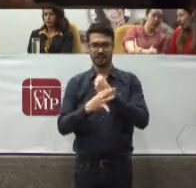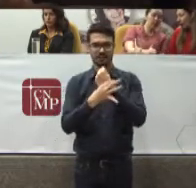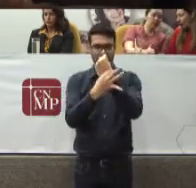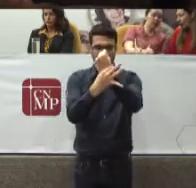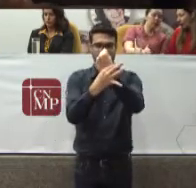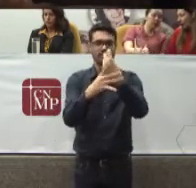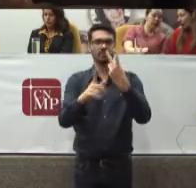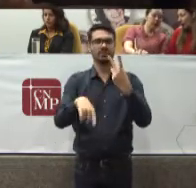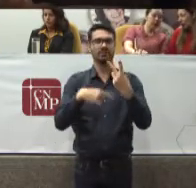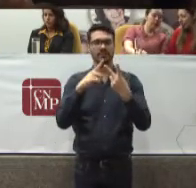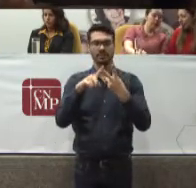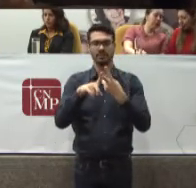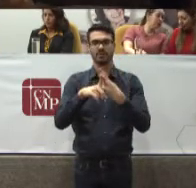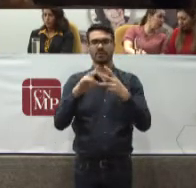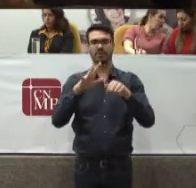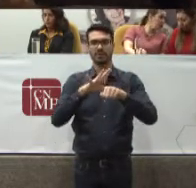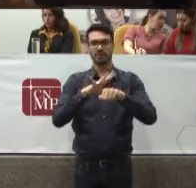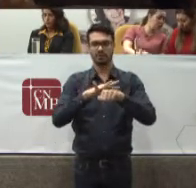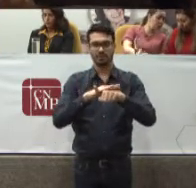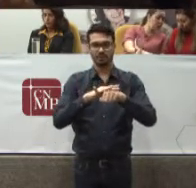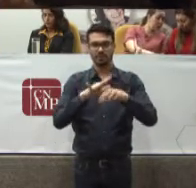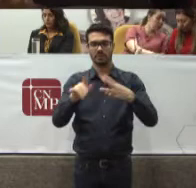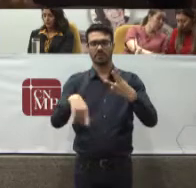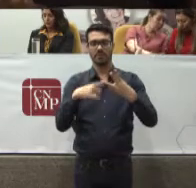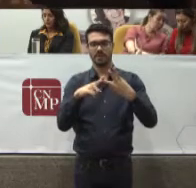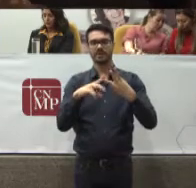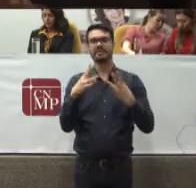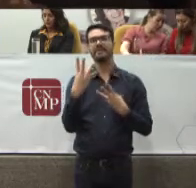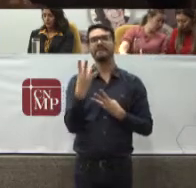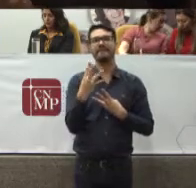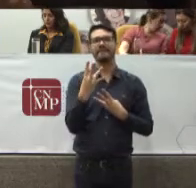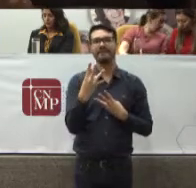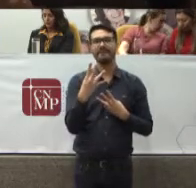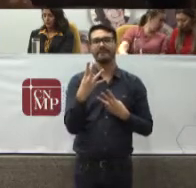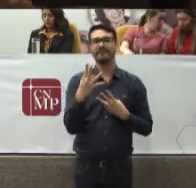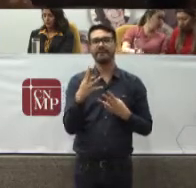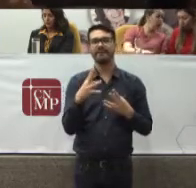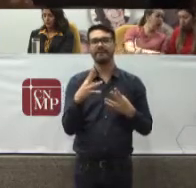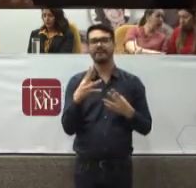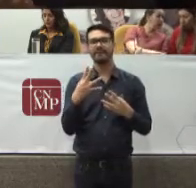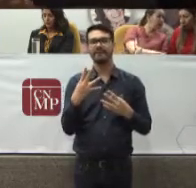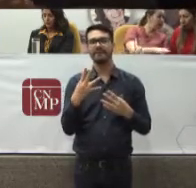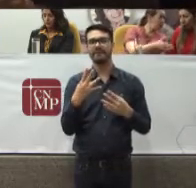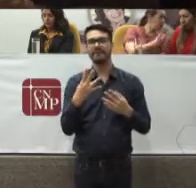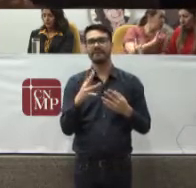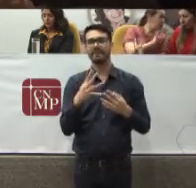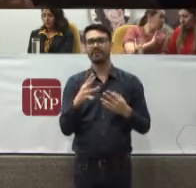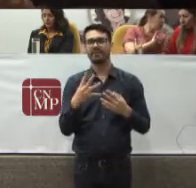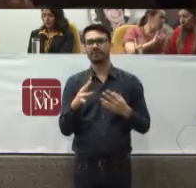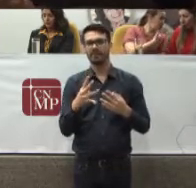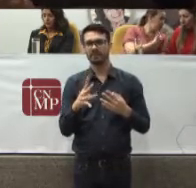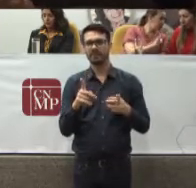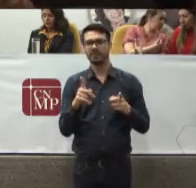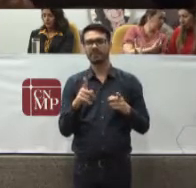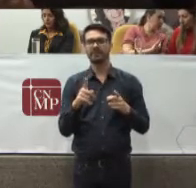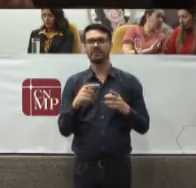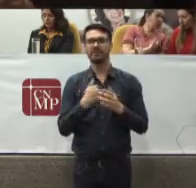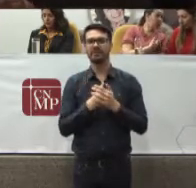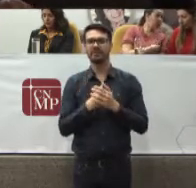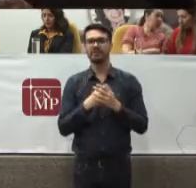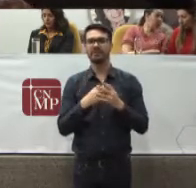Proteção A invalidez Viúves Velhice E outros casos De perda Dos meios De subsistência